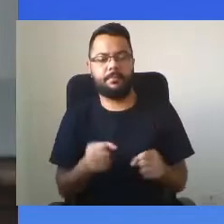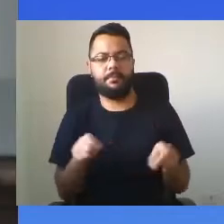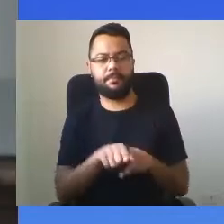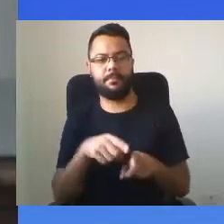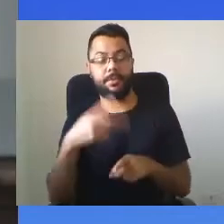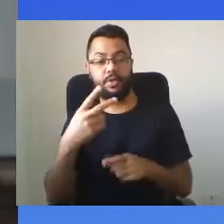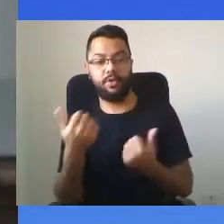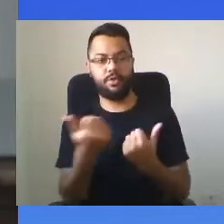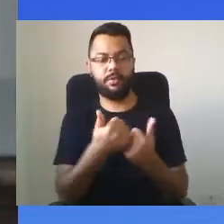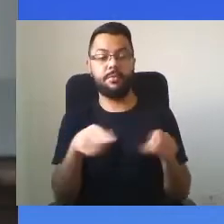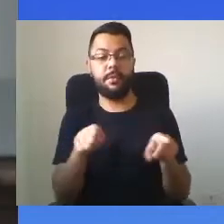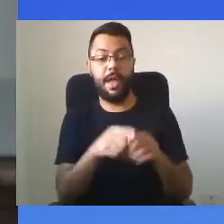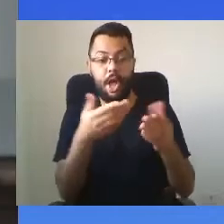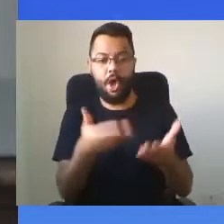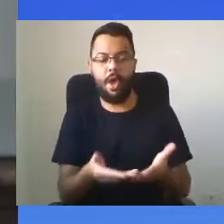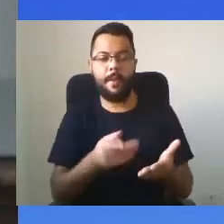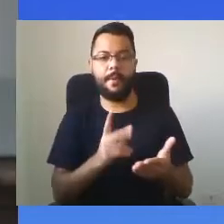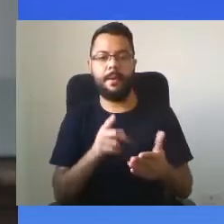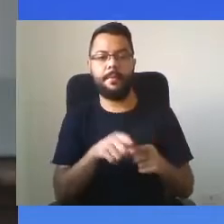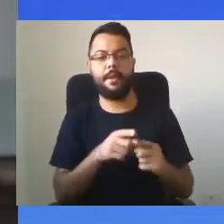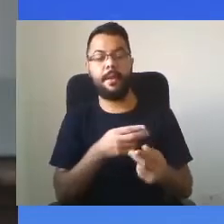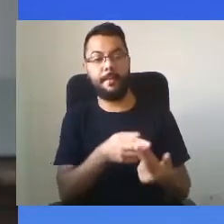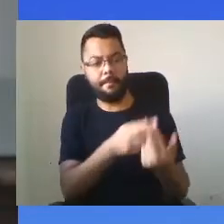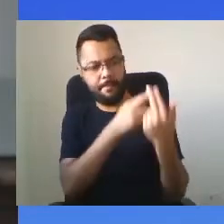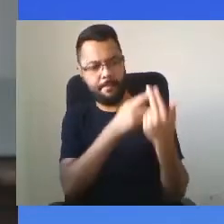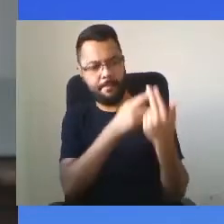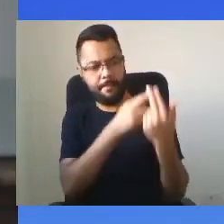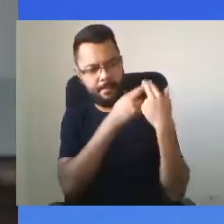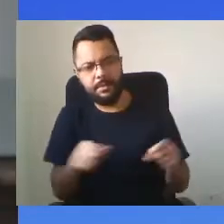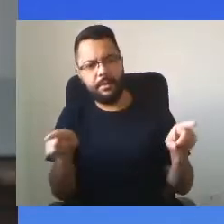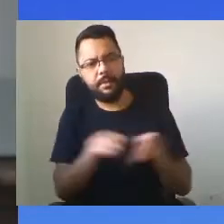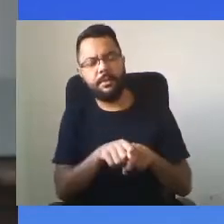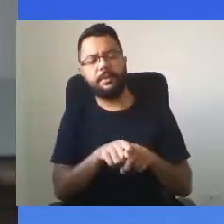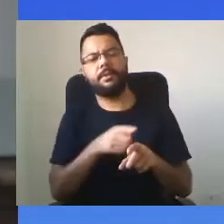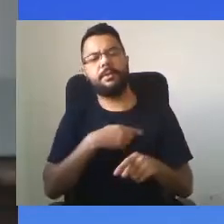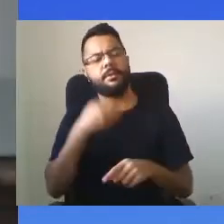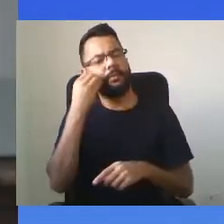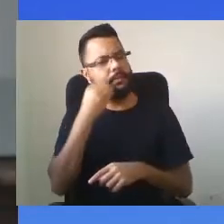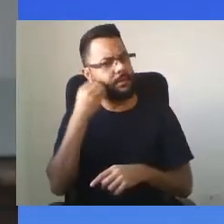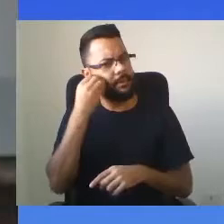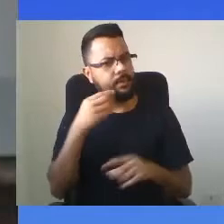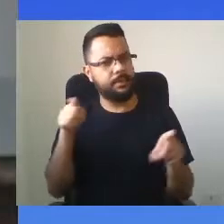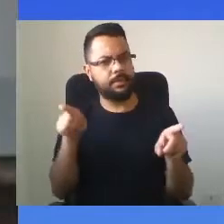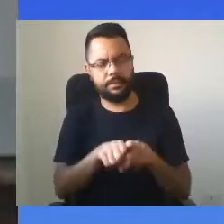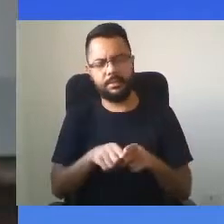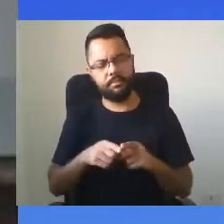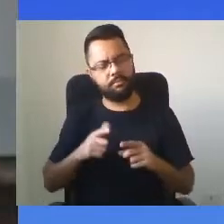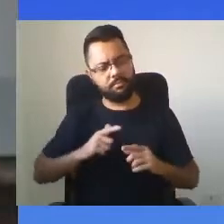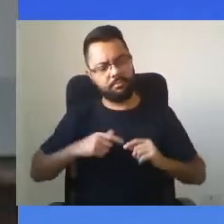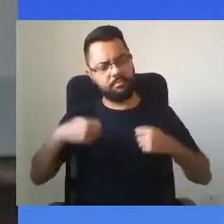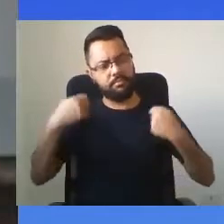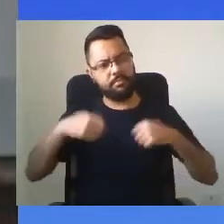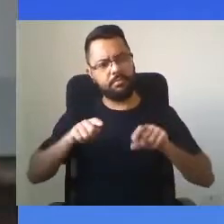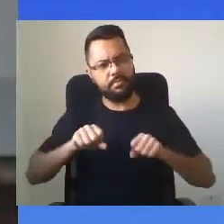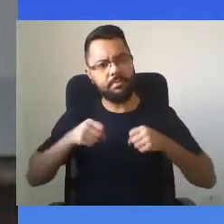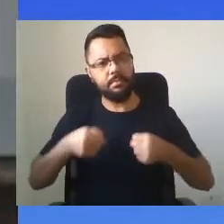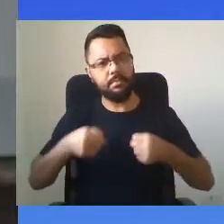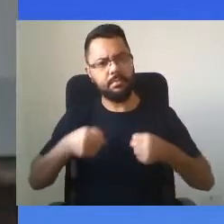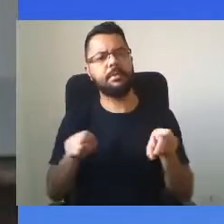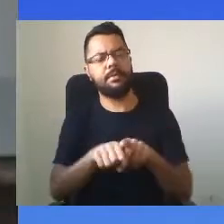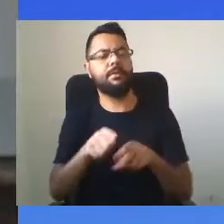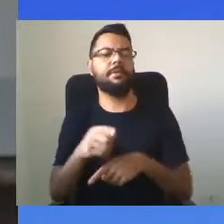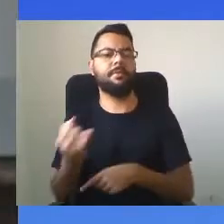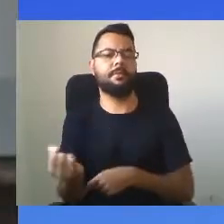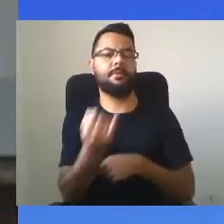experiência necessária para quem pretende assumir a gestão de uma instituição tão importante e tão